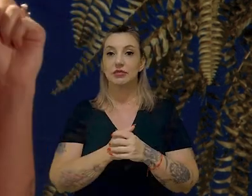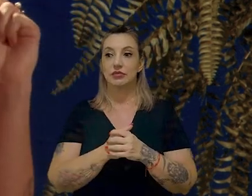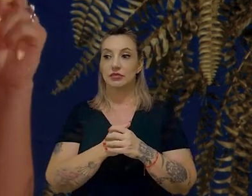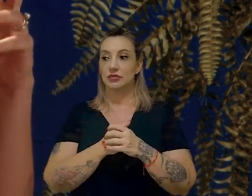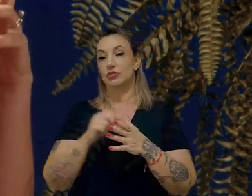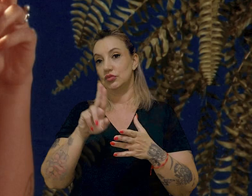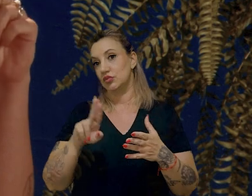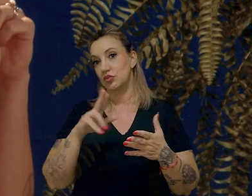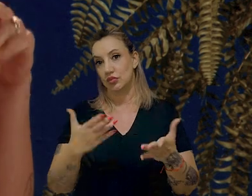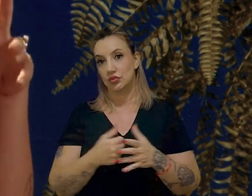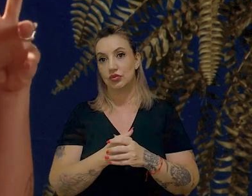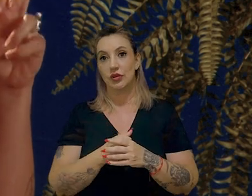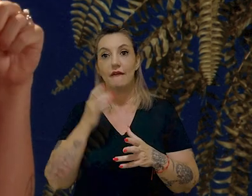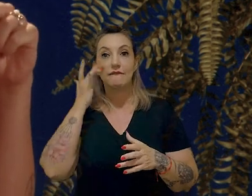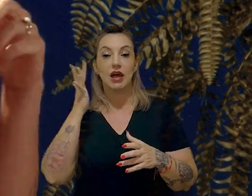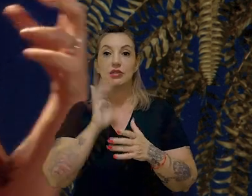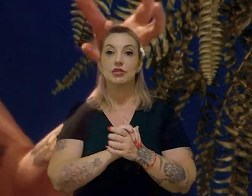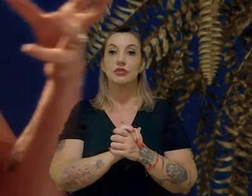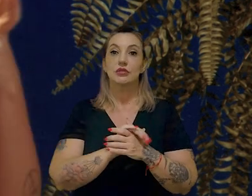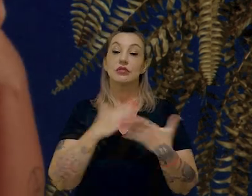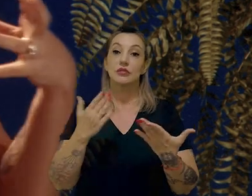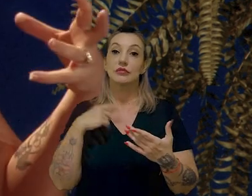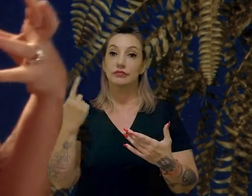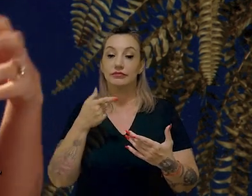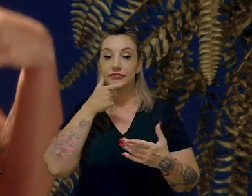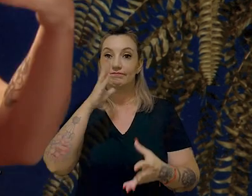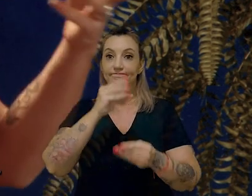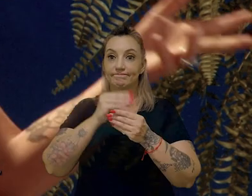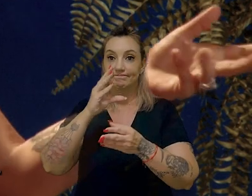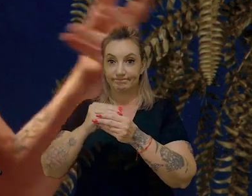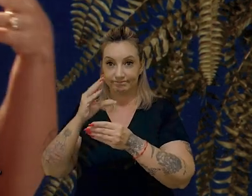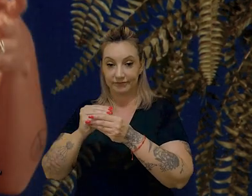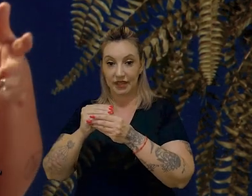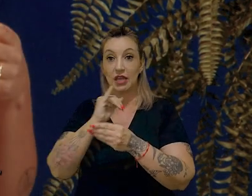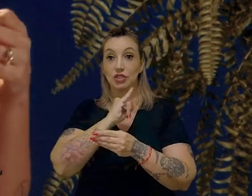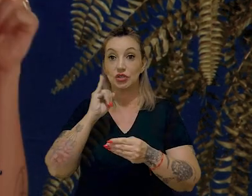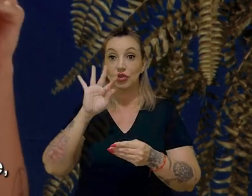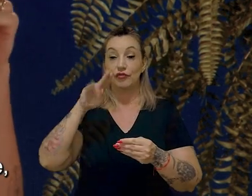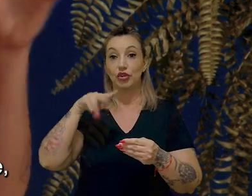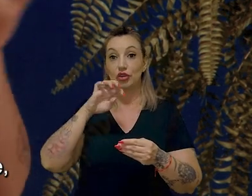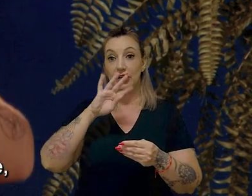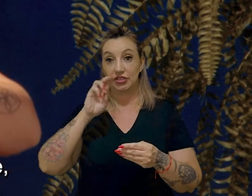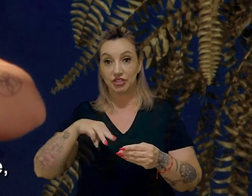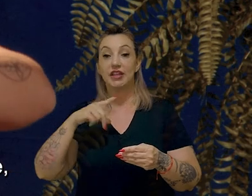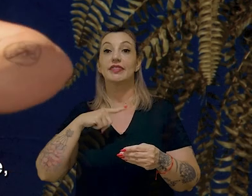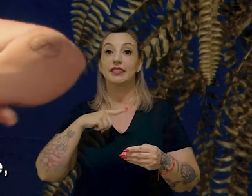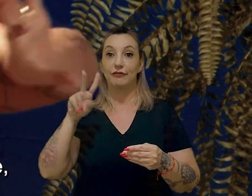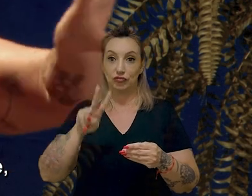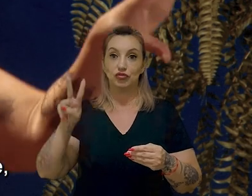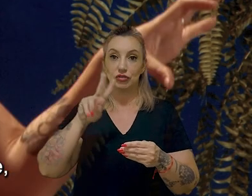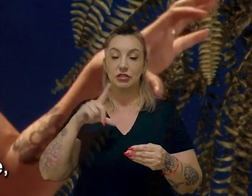de uso facilitado. E aí a gente vai compondo. O Instituto Votorentino também tem, quando eu falo talvez